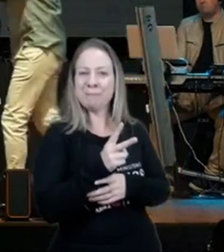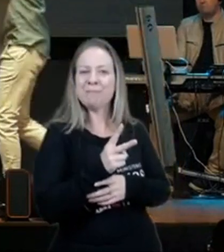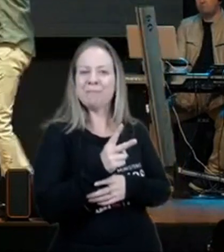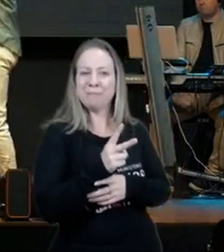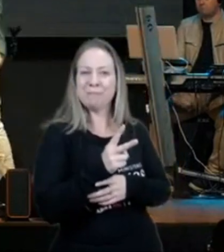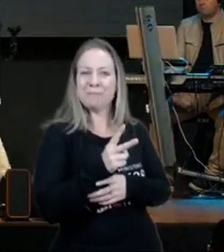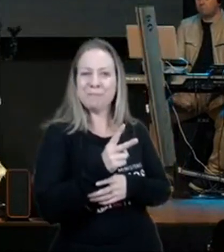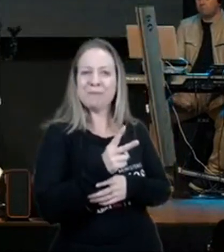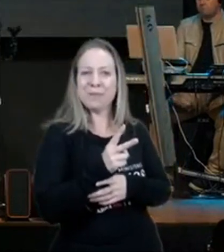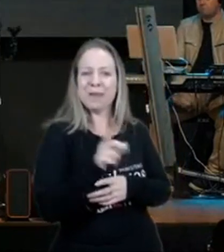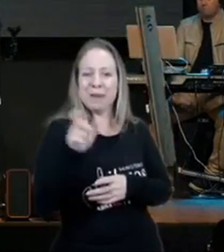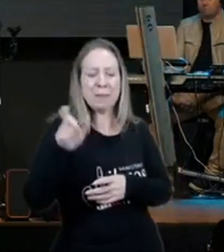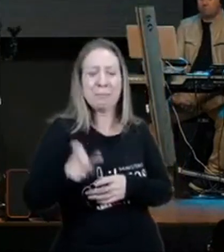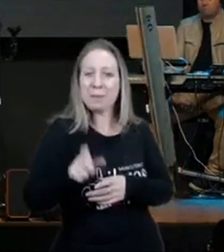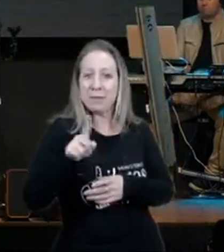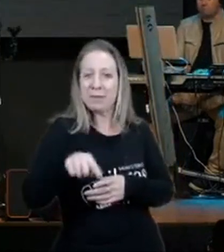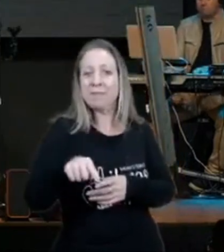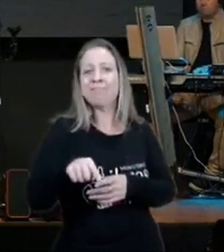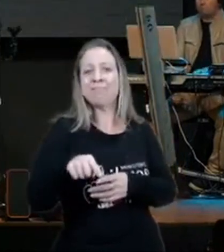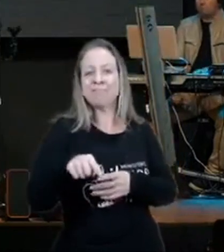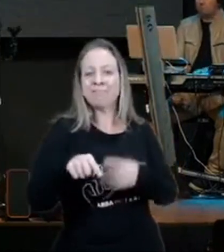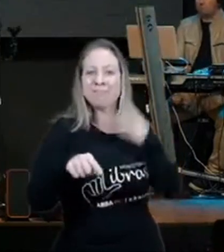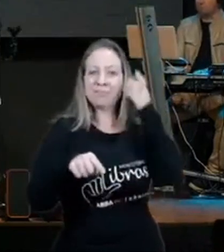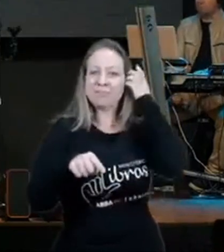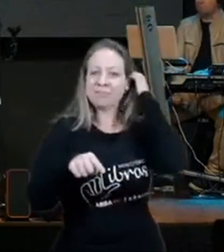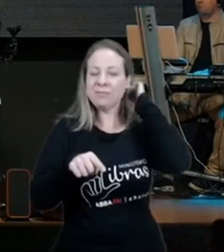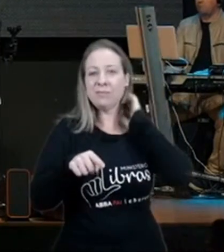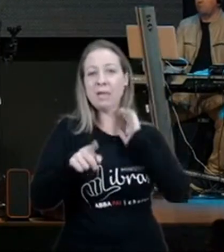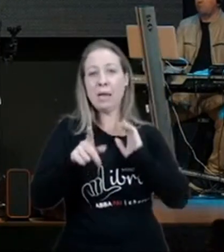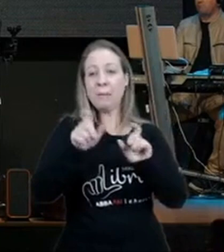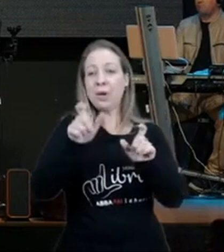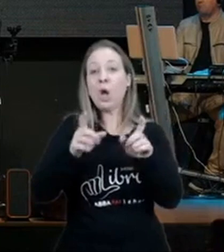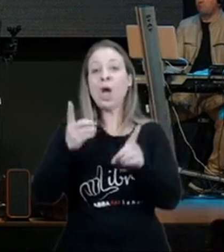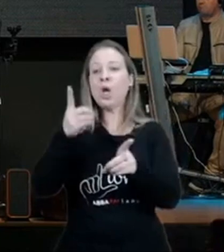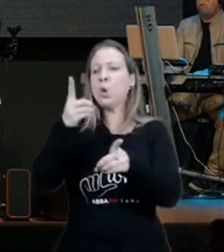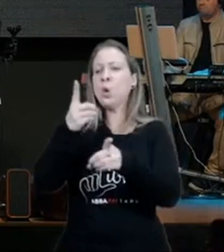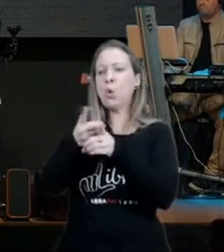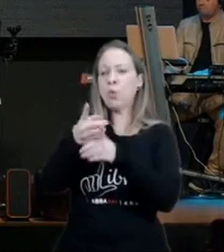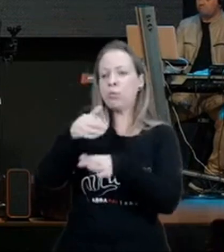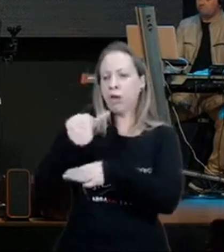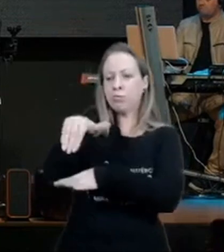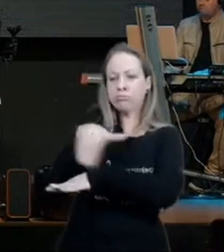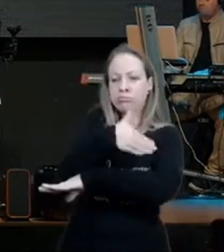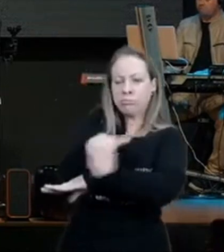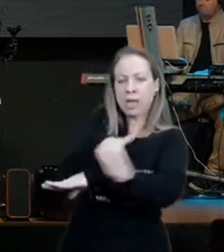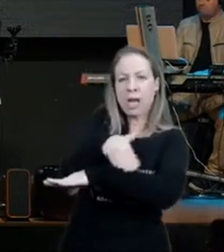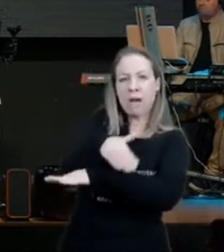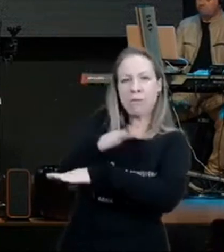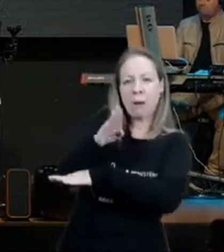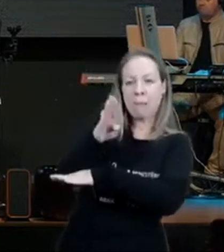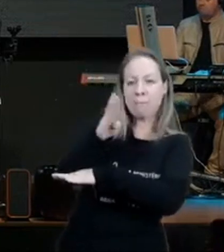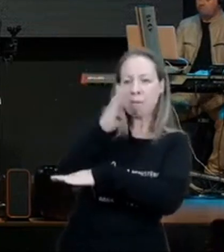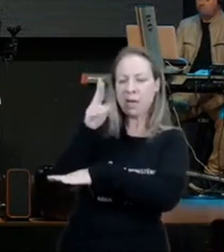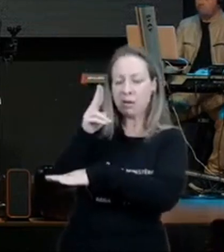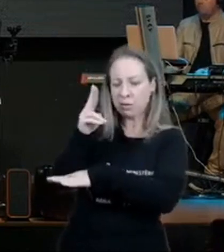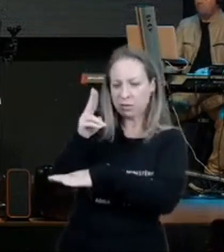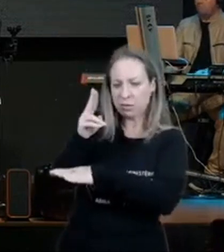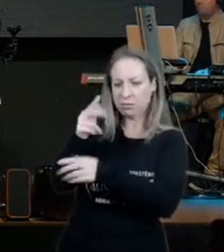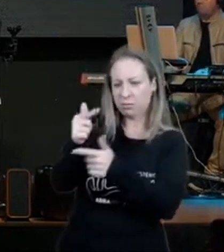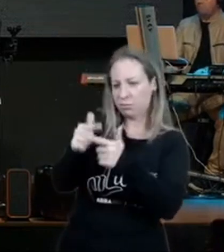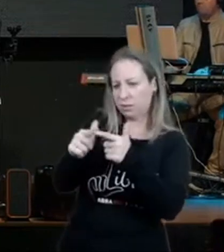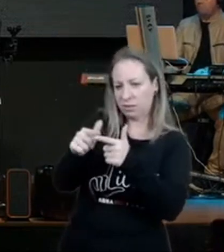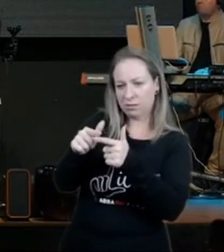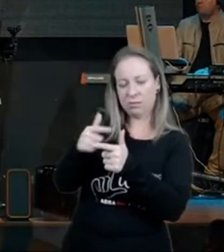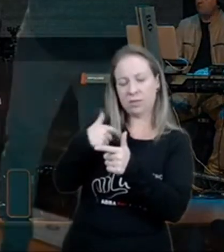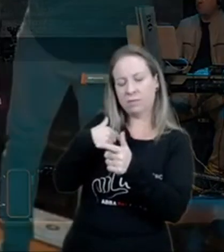Tito são pessoas assim, Tito são pessoas que podem te encontrar na rua, bêbado, Ele vai te abraçar, vai te